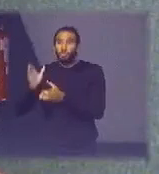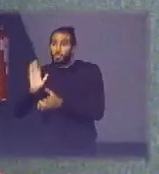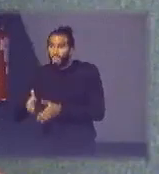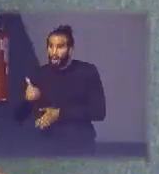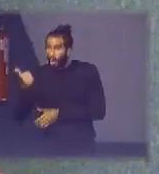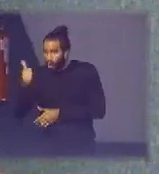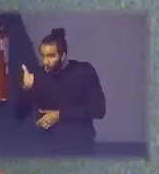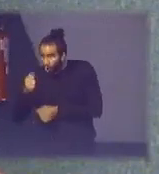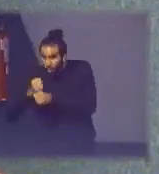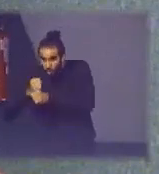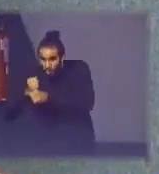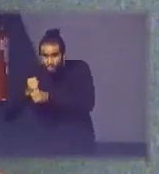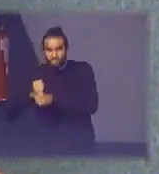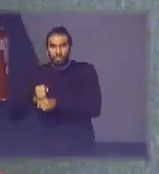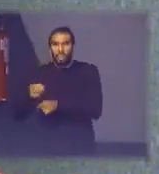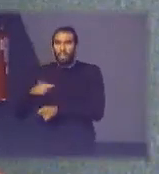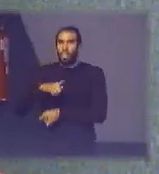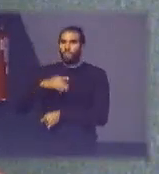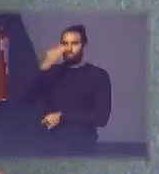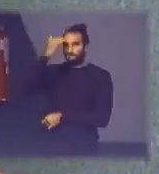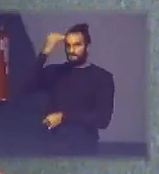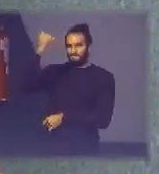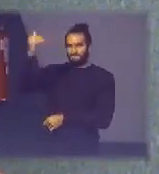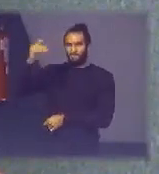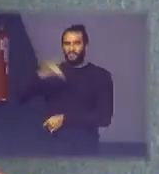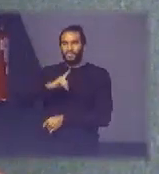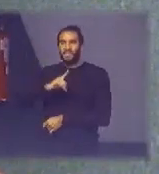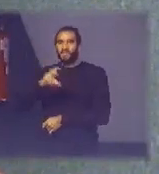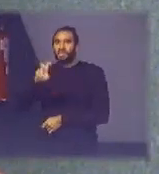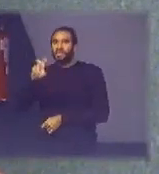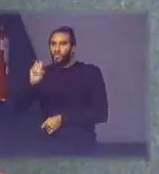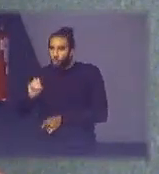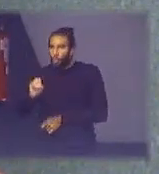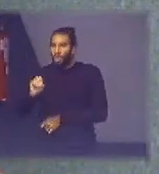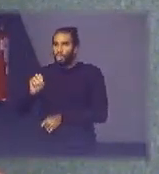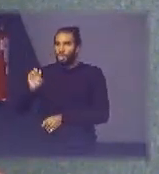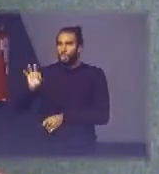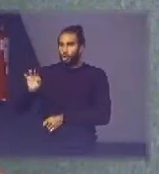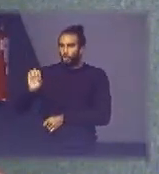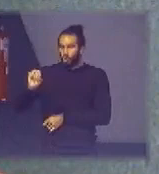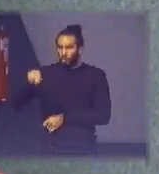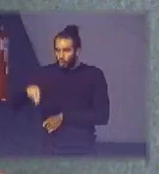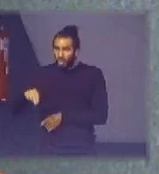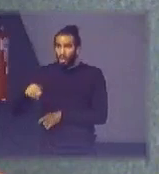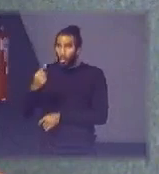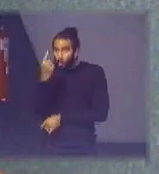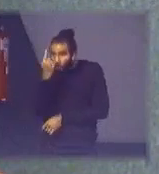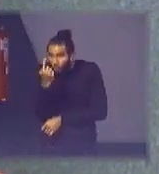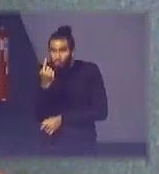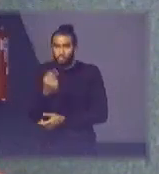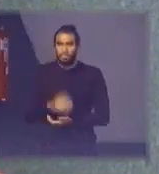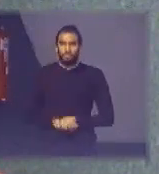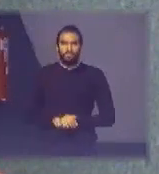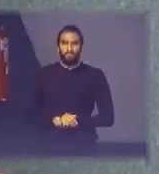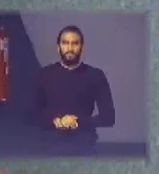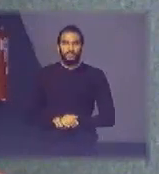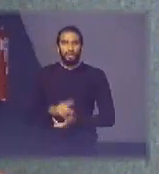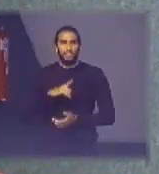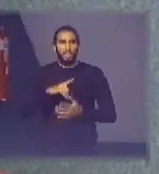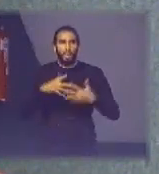e foi um sucesso eles coletaram 50 toneladas em um dia aí deram seis